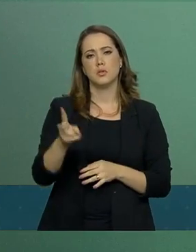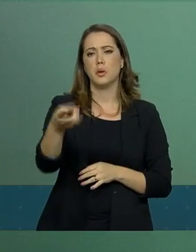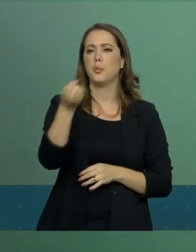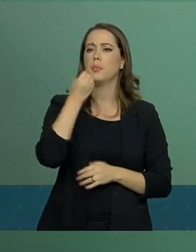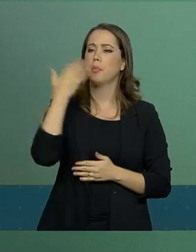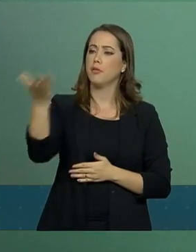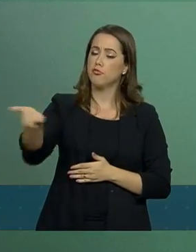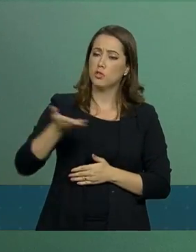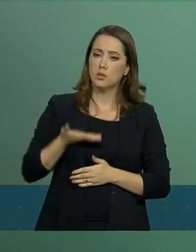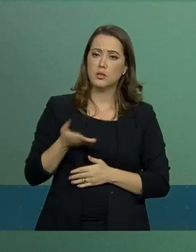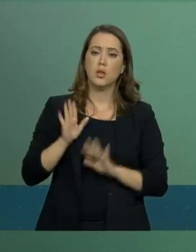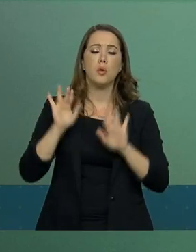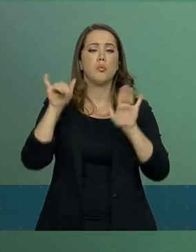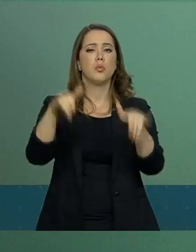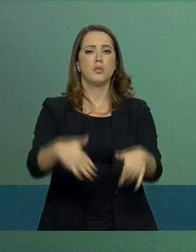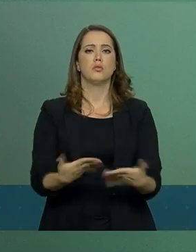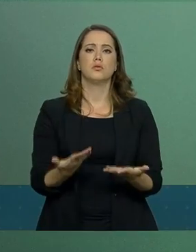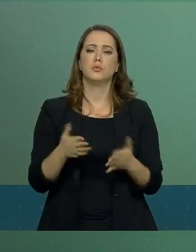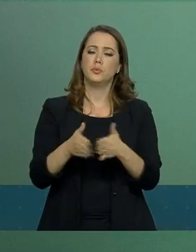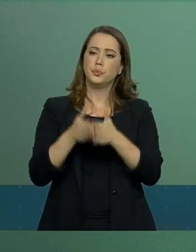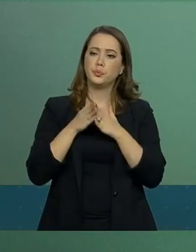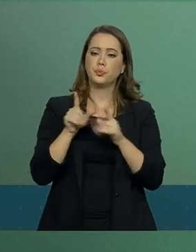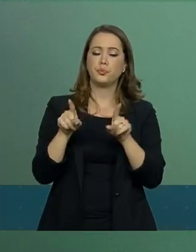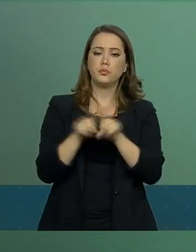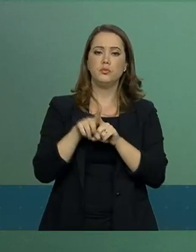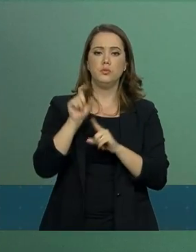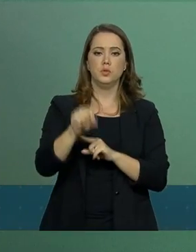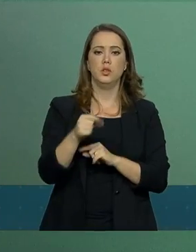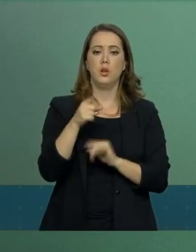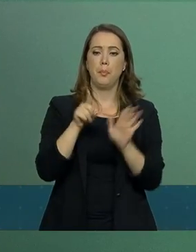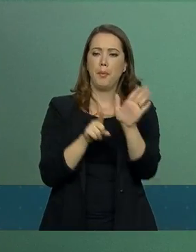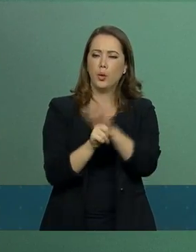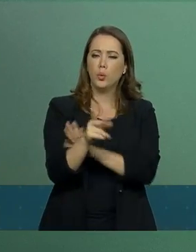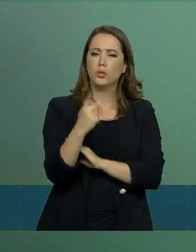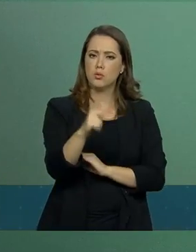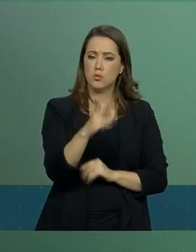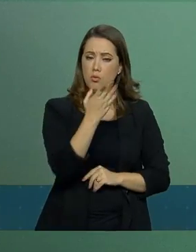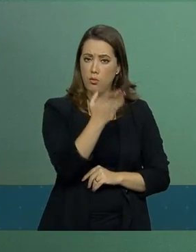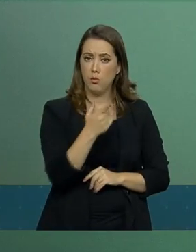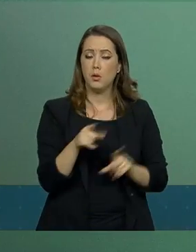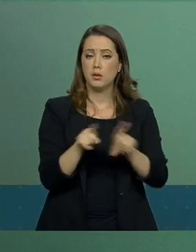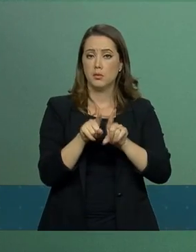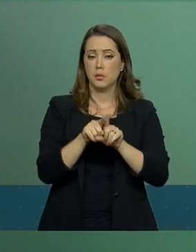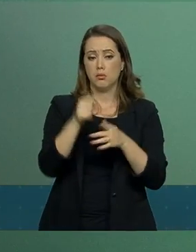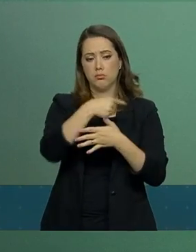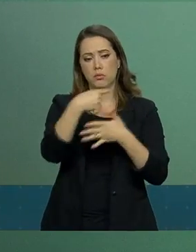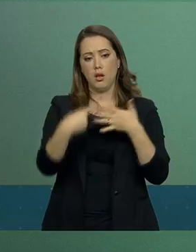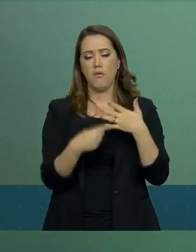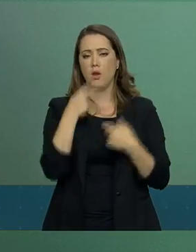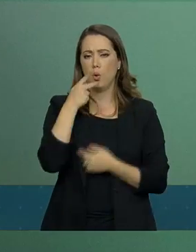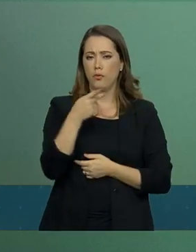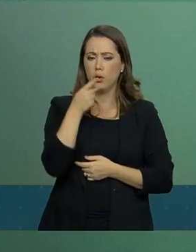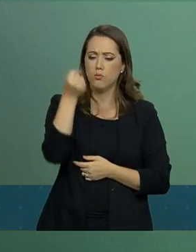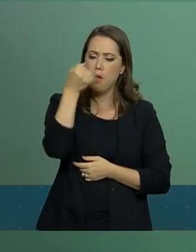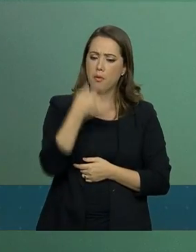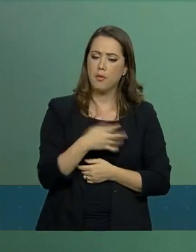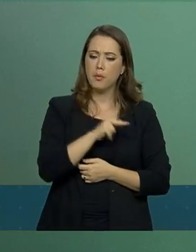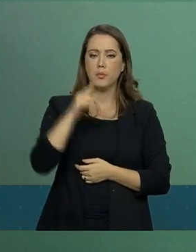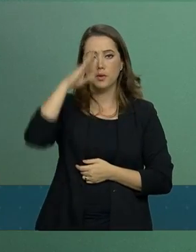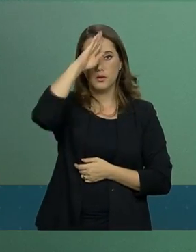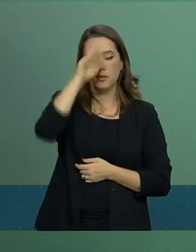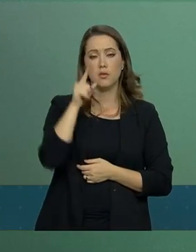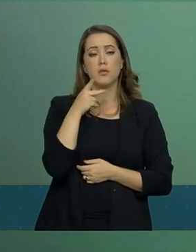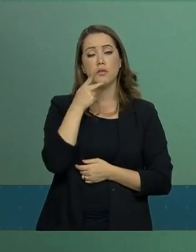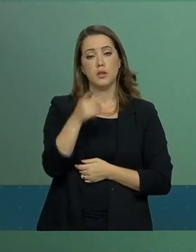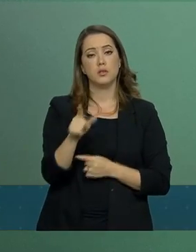muito bem-vindas. E, por fim, atendendo especialmente à sua pergunta, além dessas considerações, o senhor presidente da República